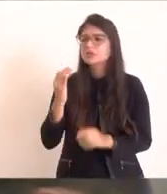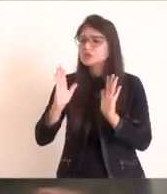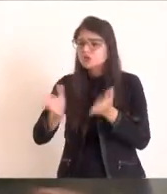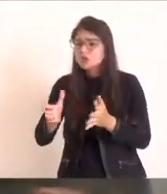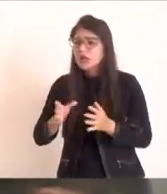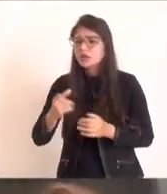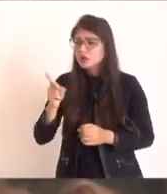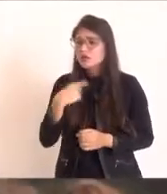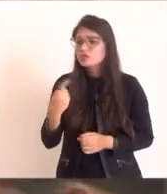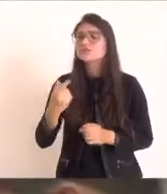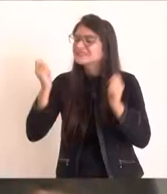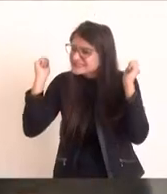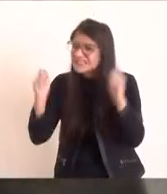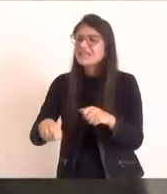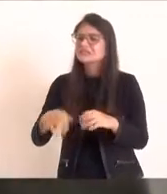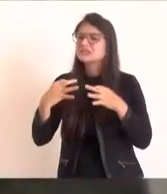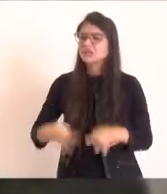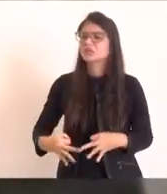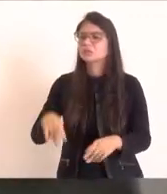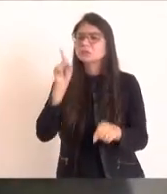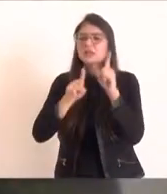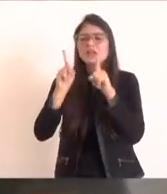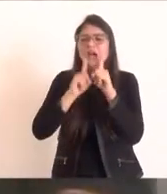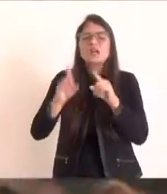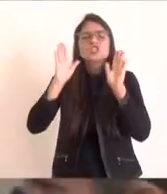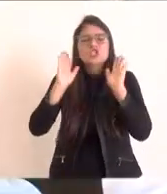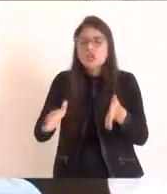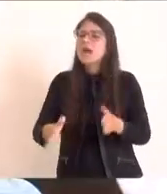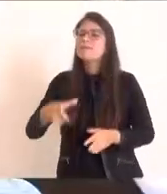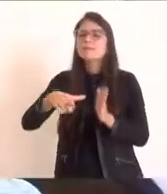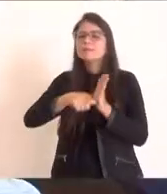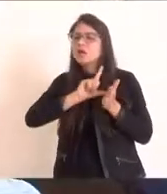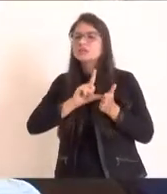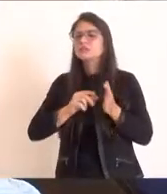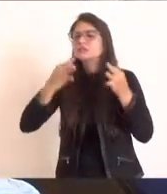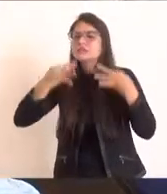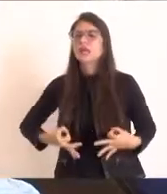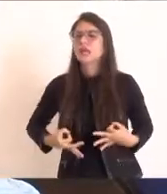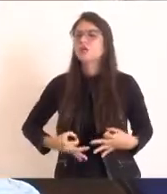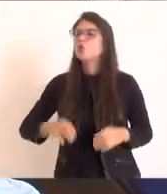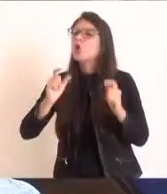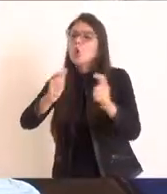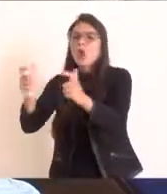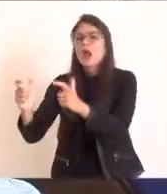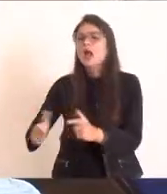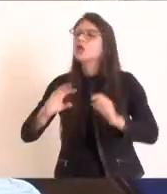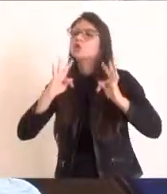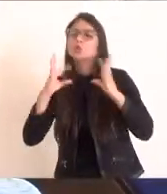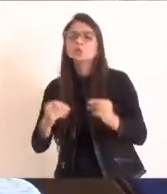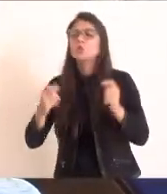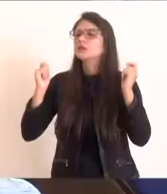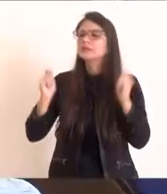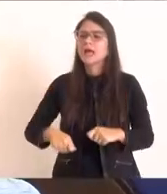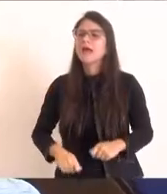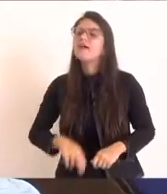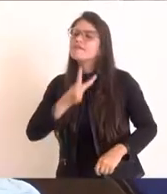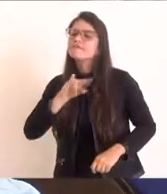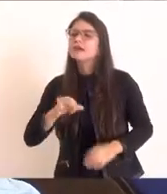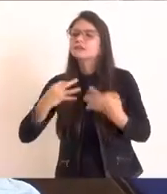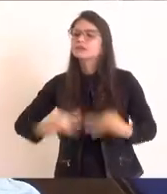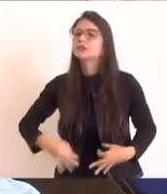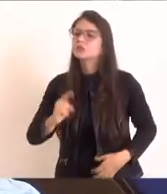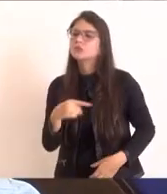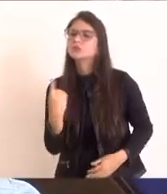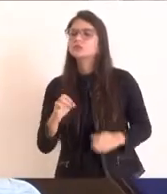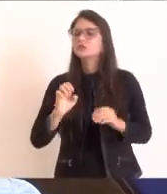dizer que pode dar certo. O que Maricá colocou como exemplo pode dar certo em todo lugar e vai dar certo no nosso Estado. Lá nós pretendemos que o